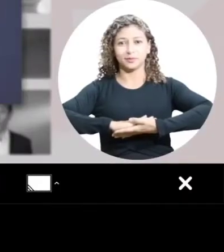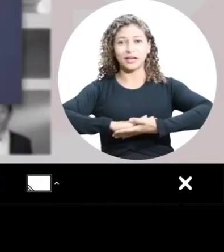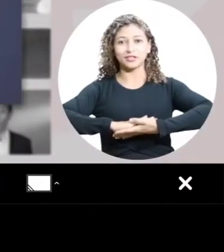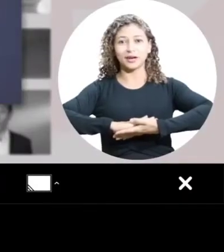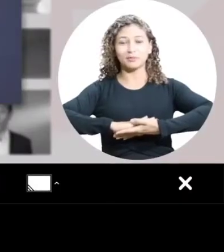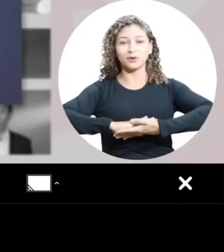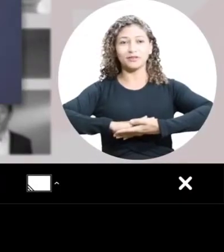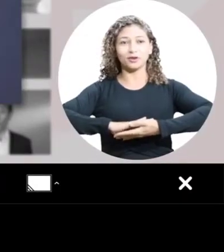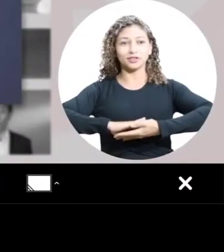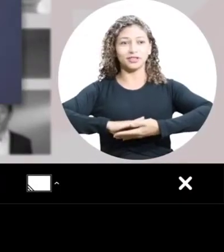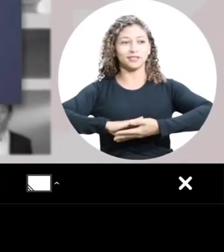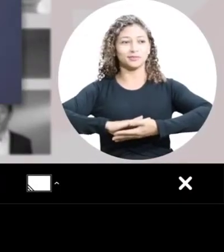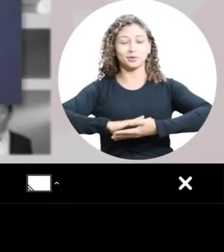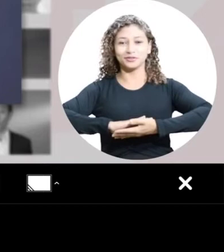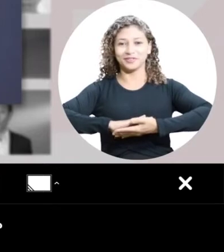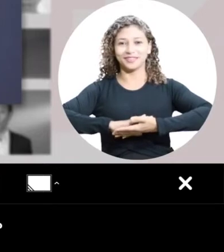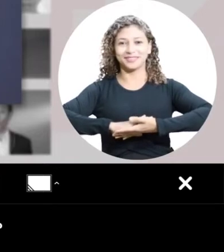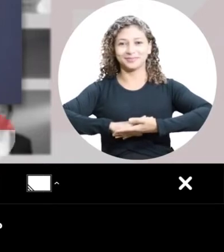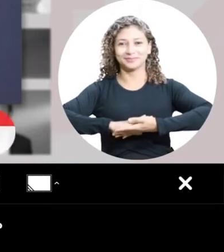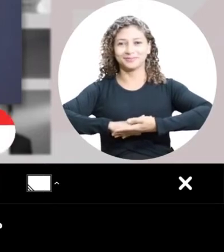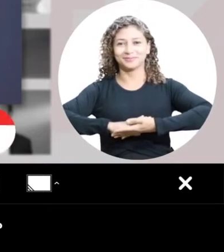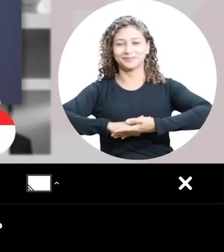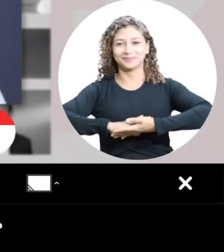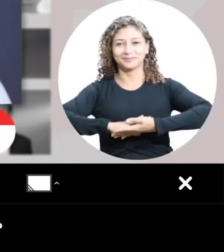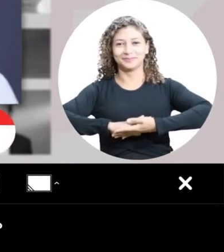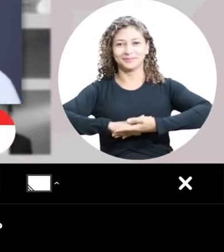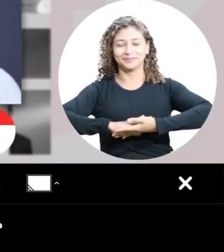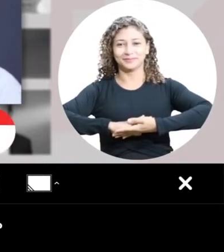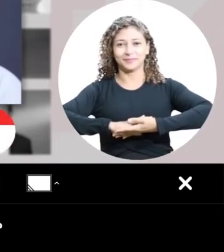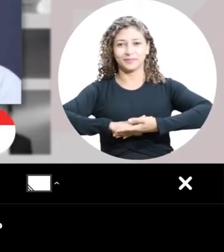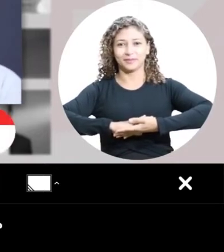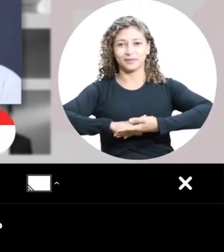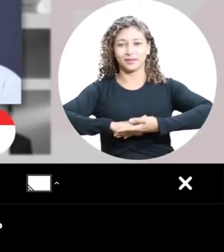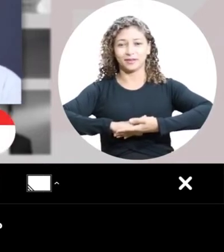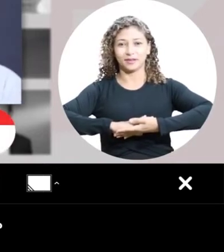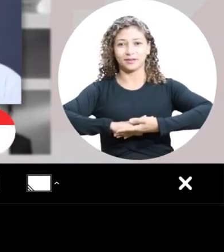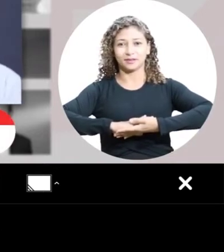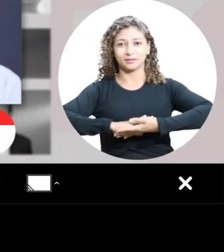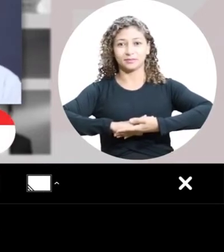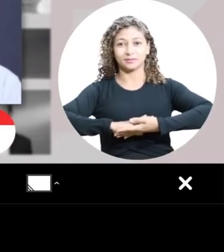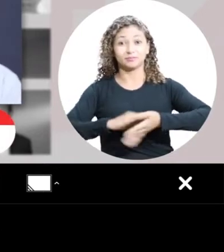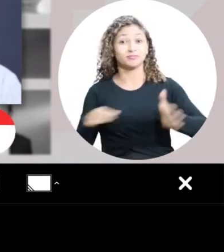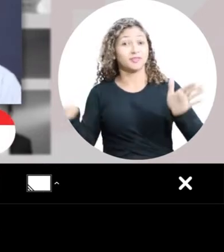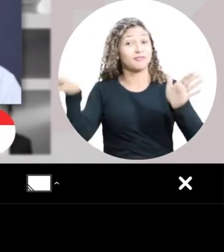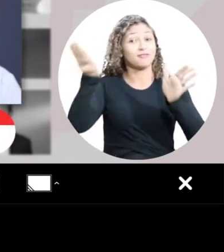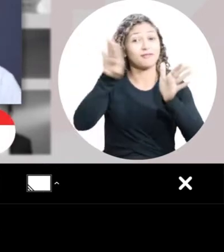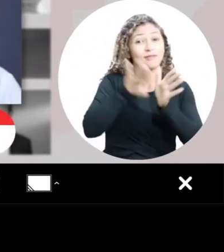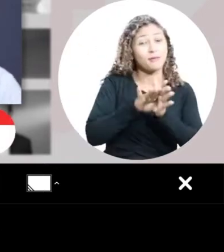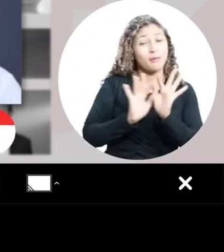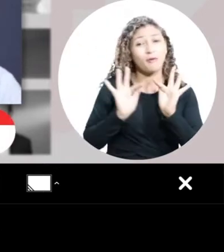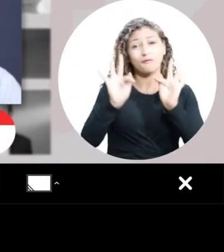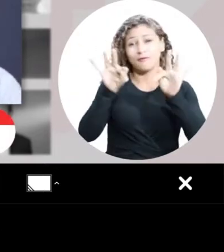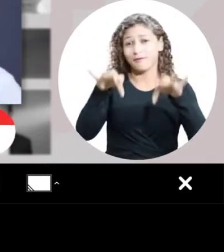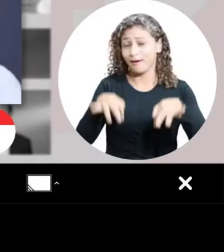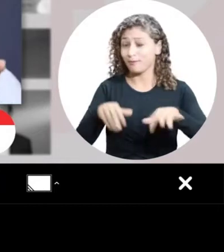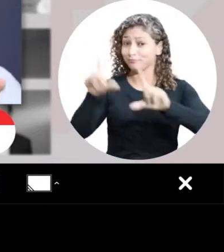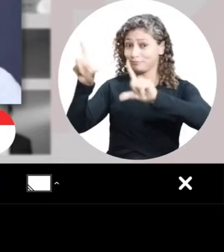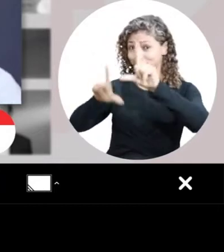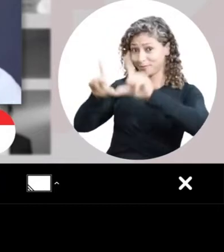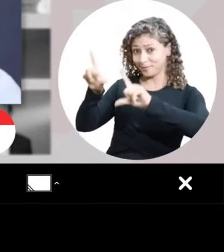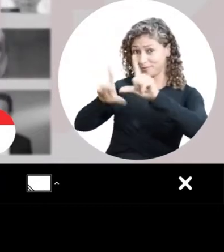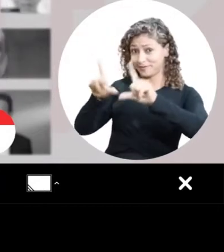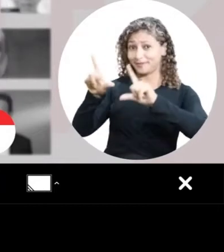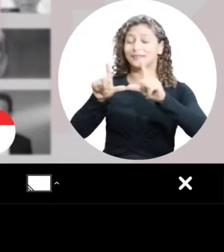Chegamos ao nosso último programa. Nós falamos como vamos mudar Porto Velho. E por isso, conseguimos muitos apoios.